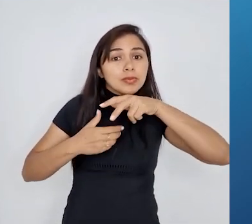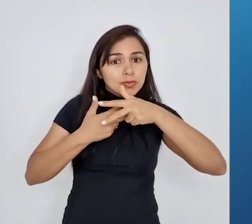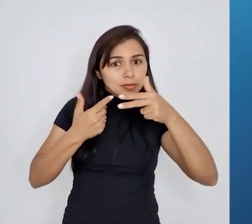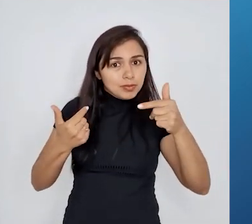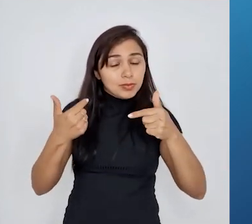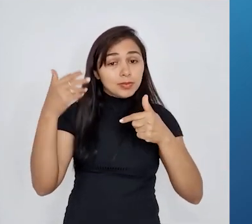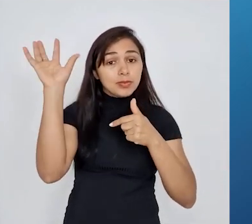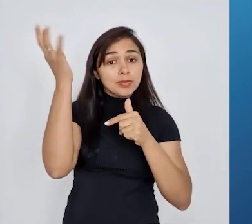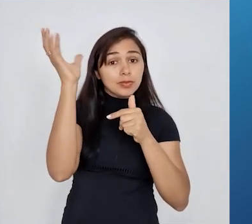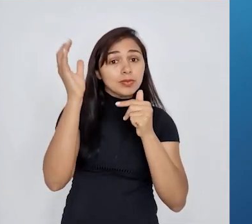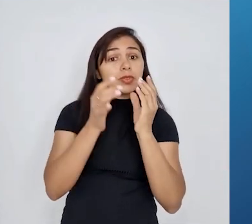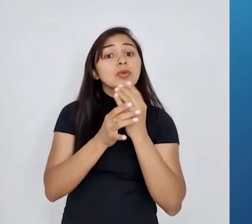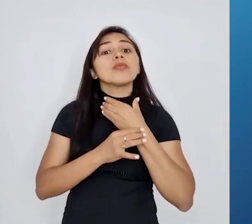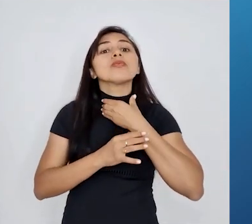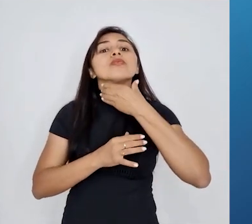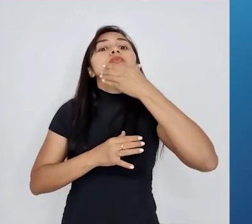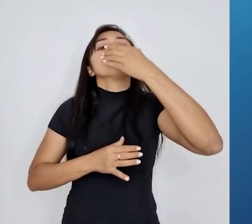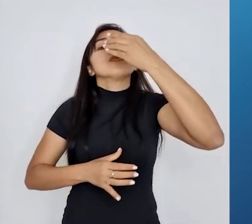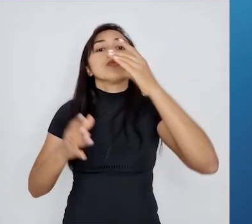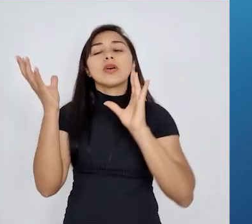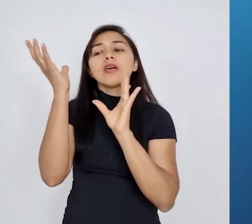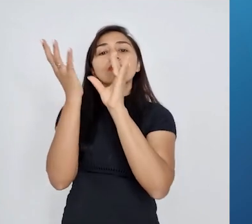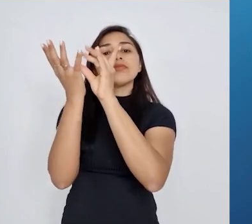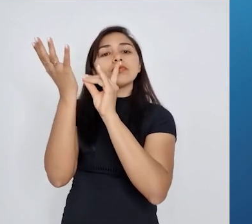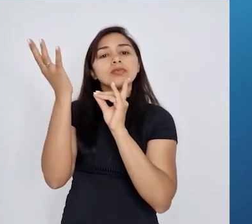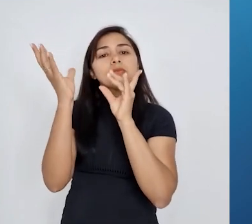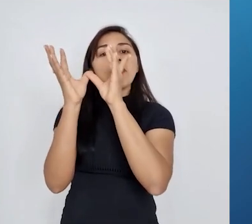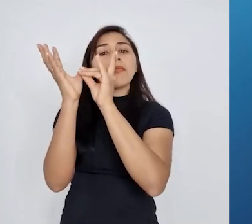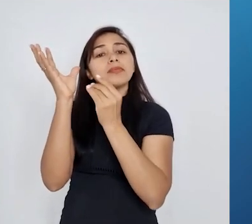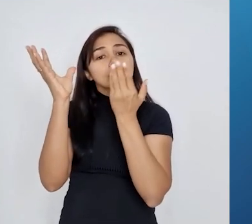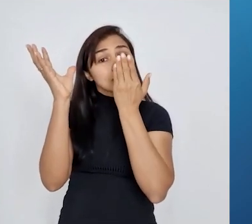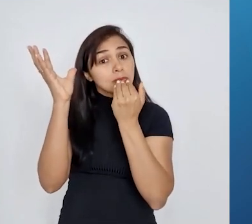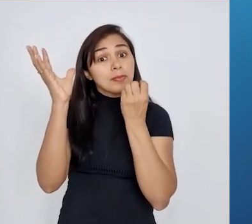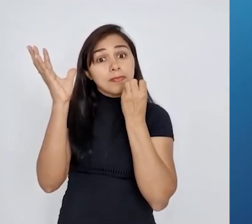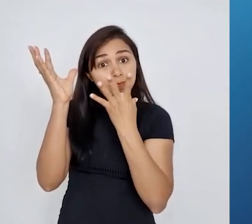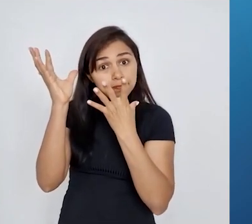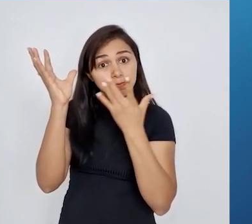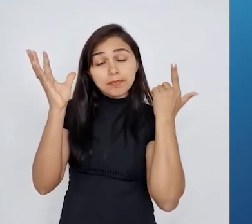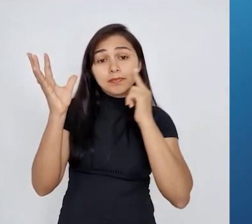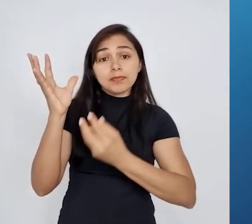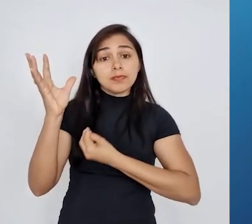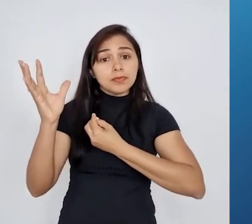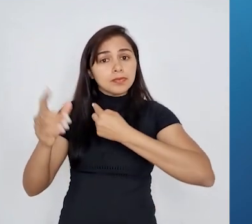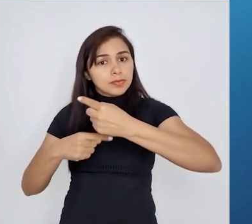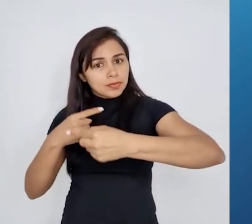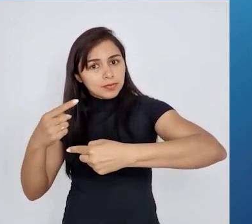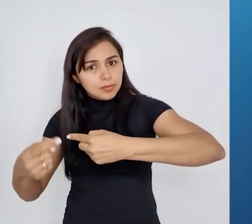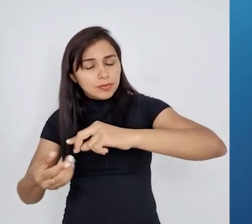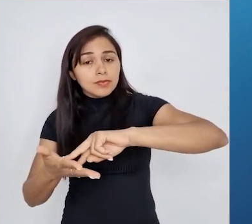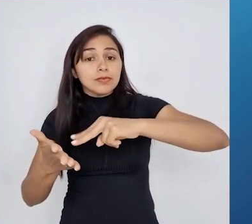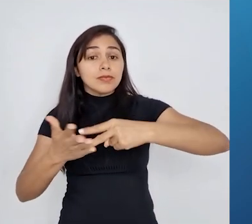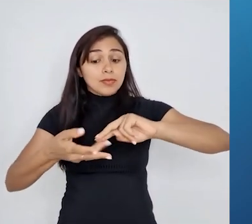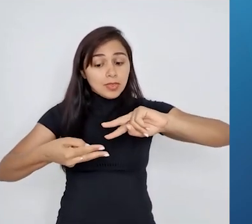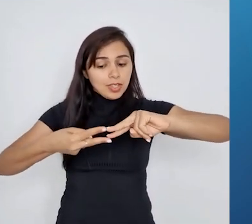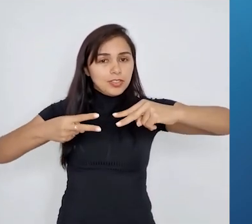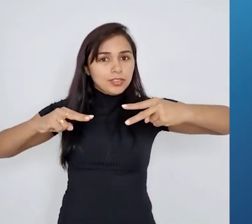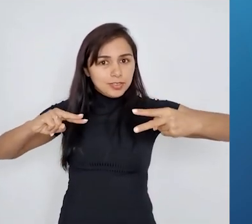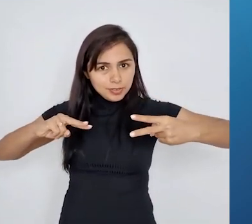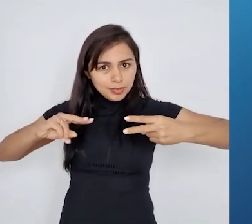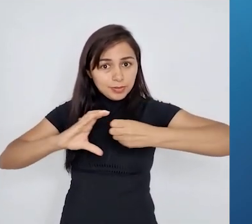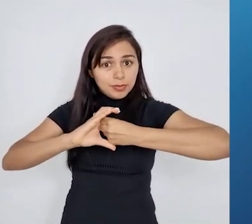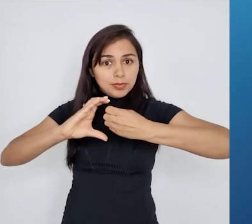se alimentar, elas iam conseguir se reproduzir. Então, o seu gene, o seu material genético ia passar essas características